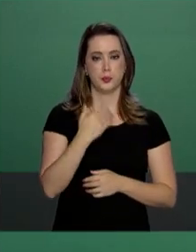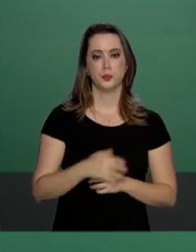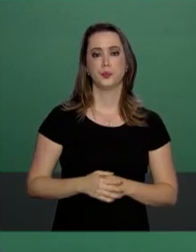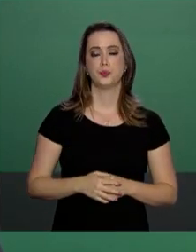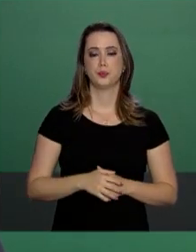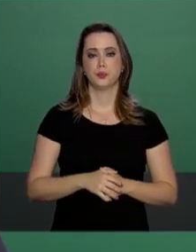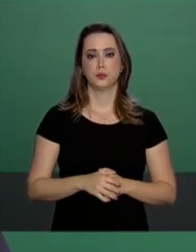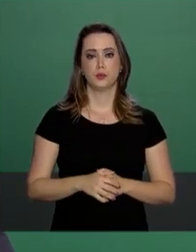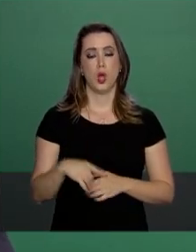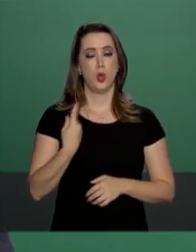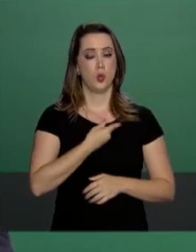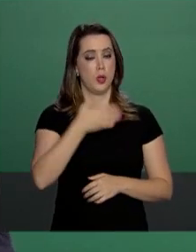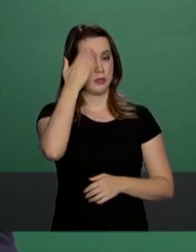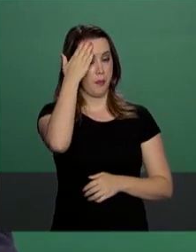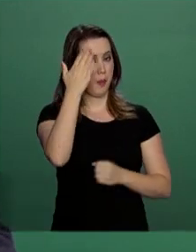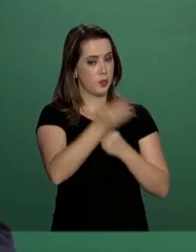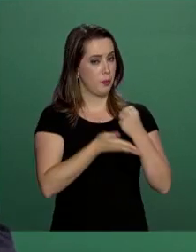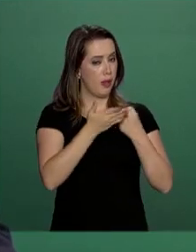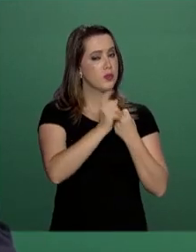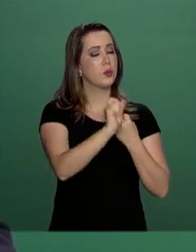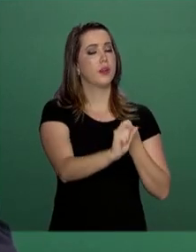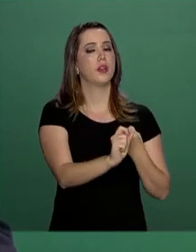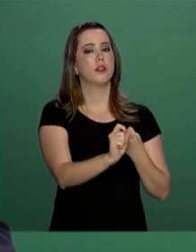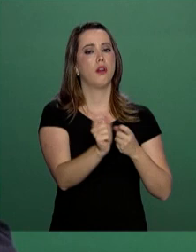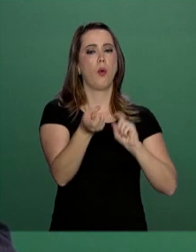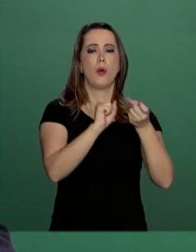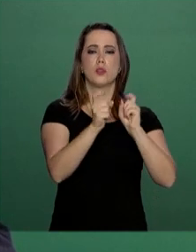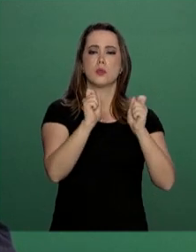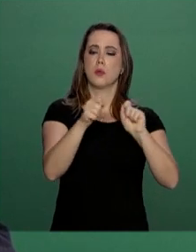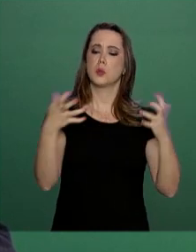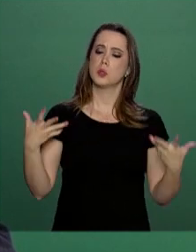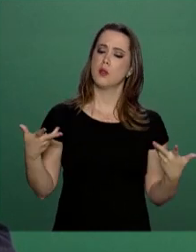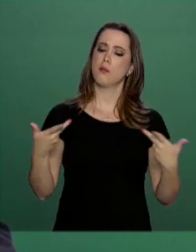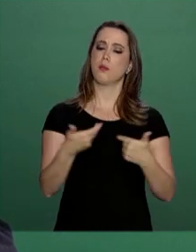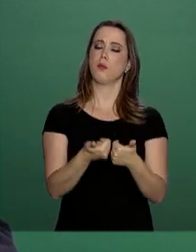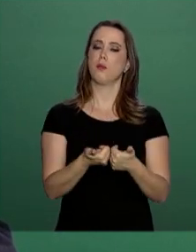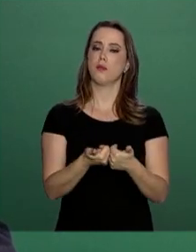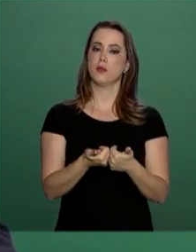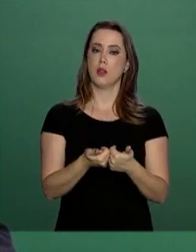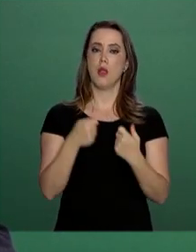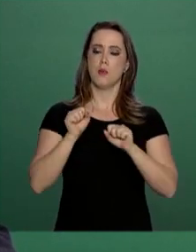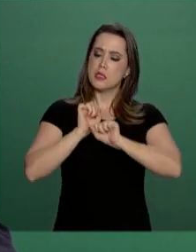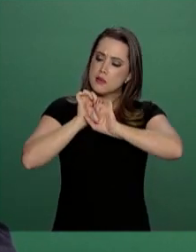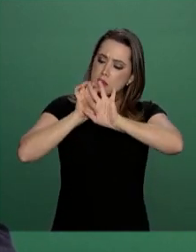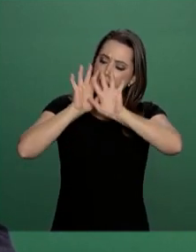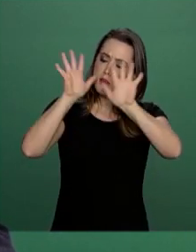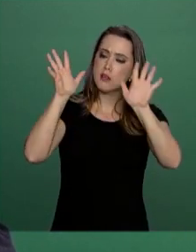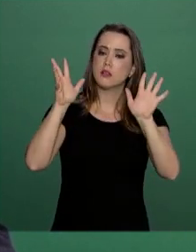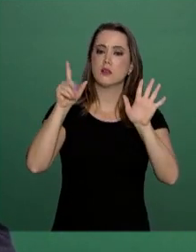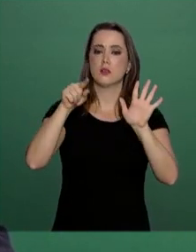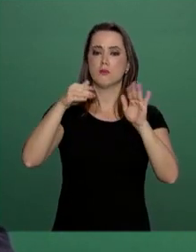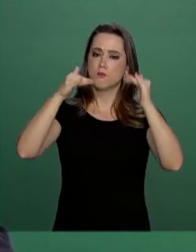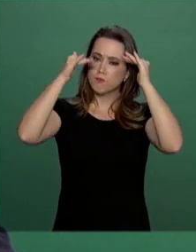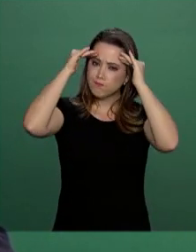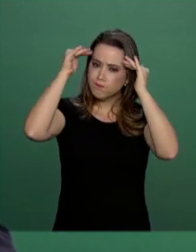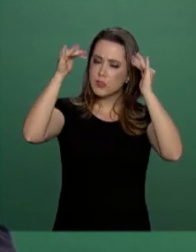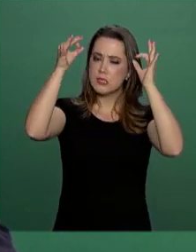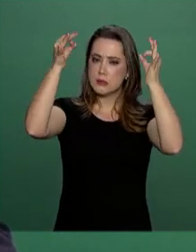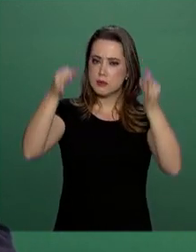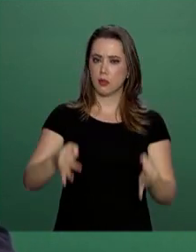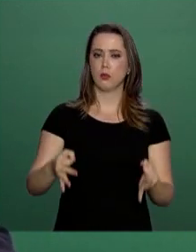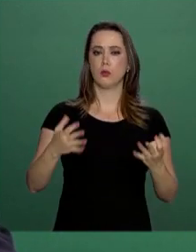administração deve ser eficiente, transparente e honrada.